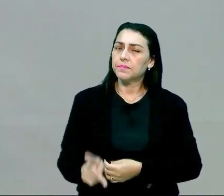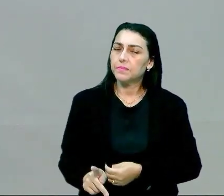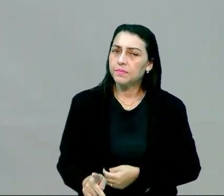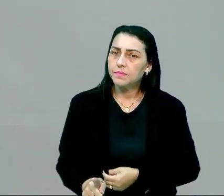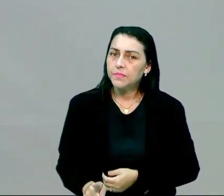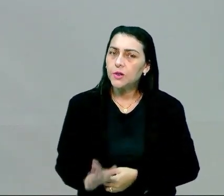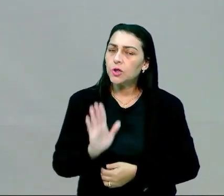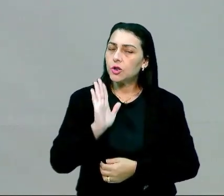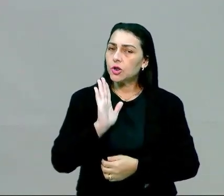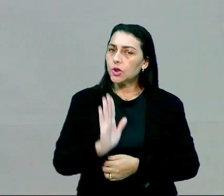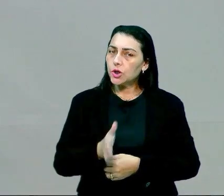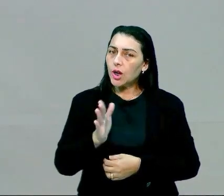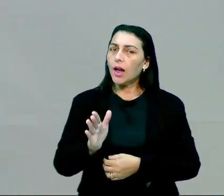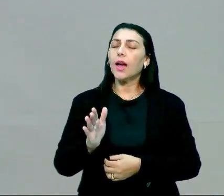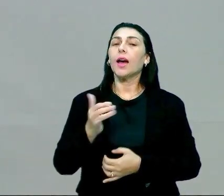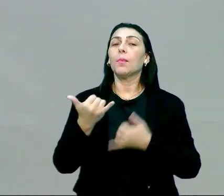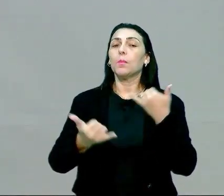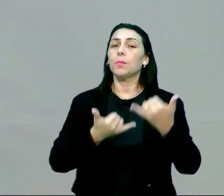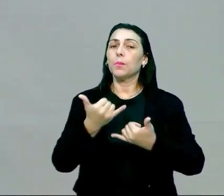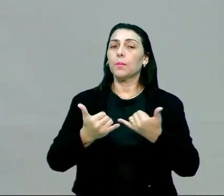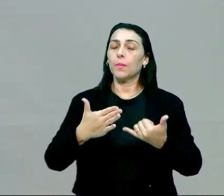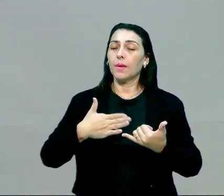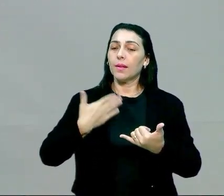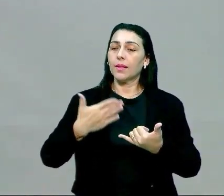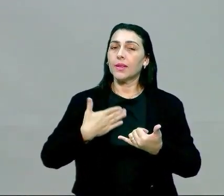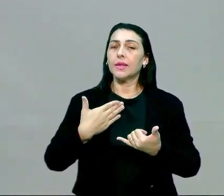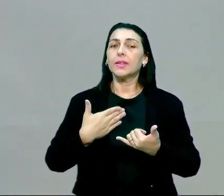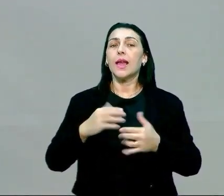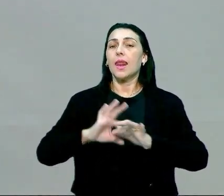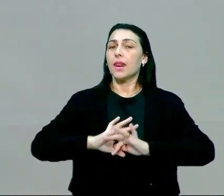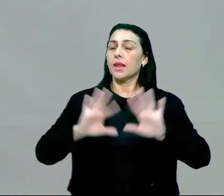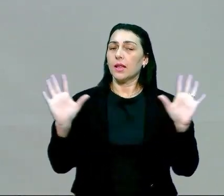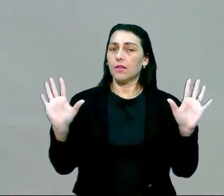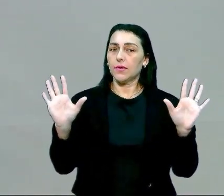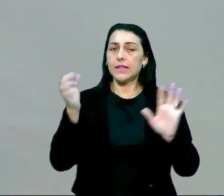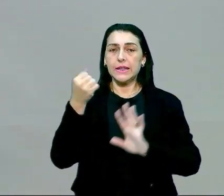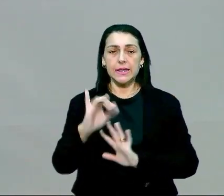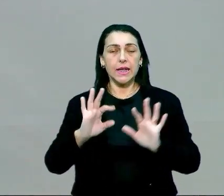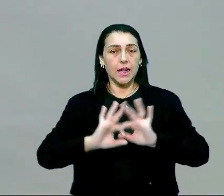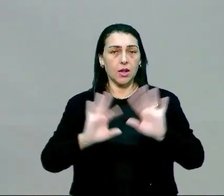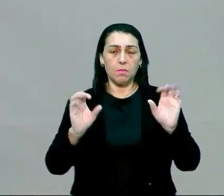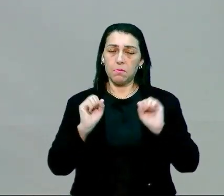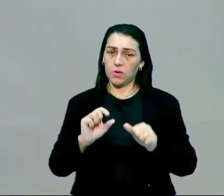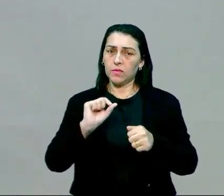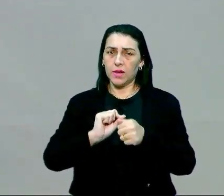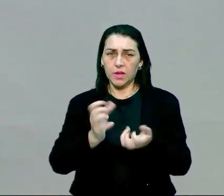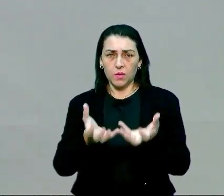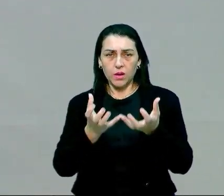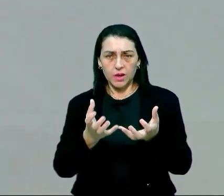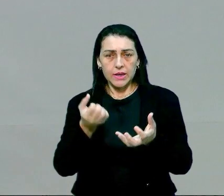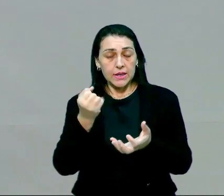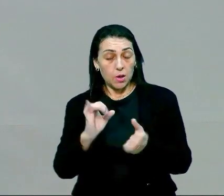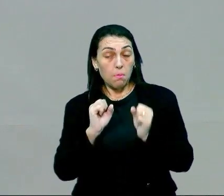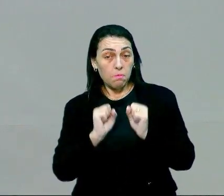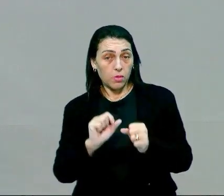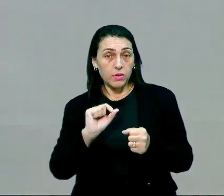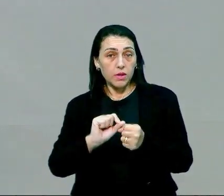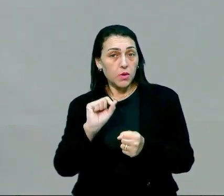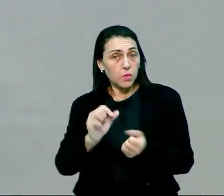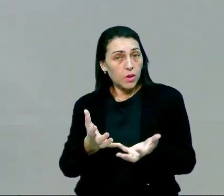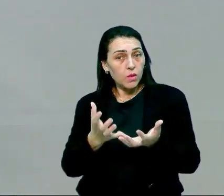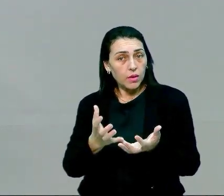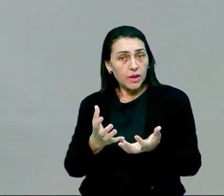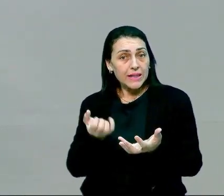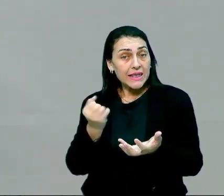a gente já mencionou sobre o lazer. E o lazer, ele é livre. Se ele é livre, eu posso fazer o que eu quero. E se eu posso fazer o que eu quero?